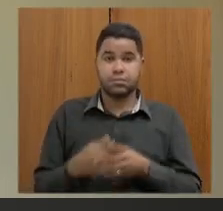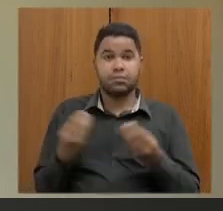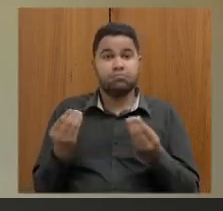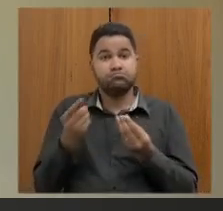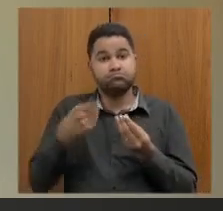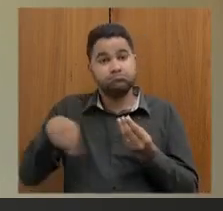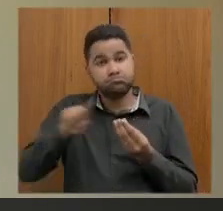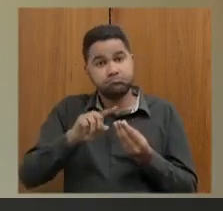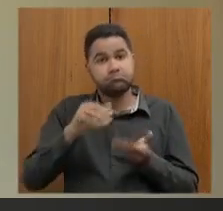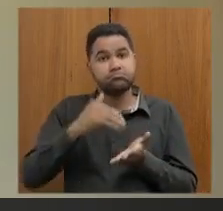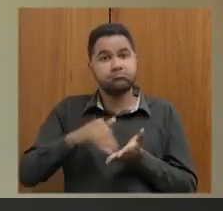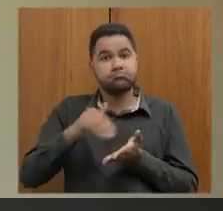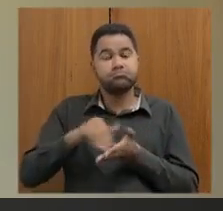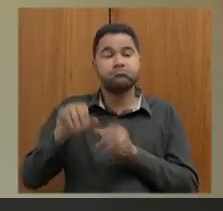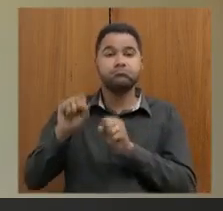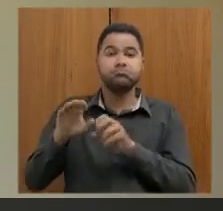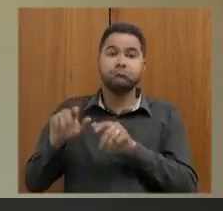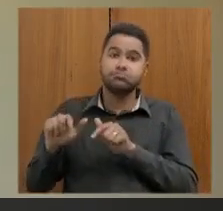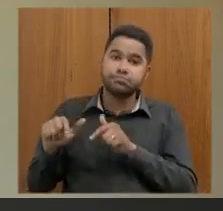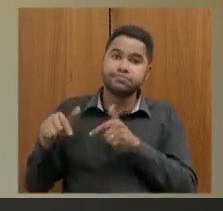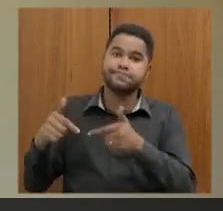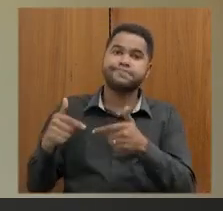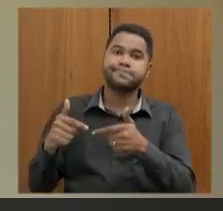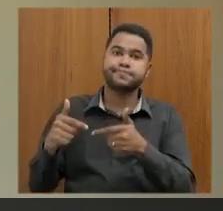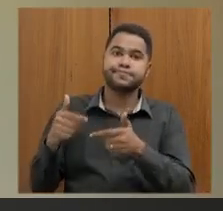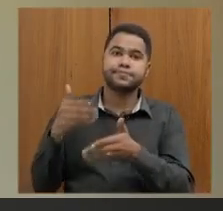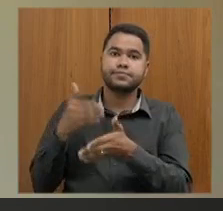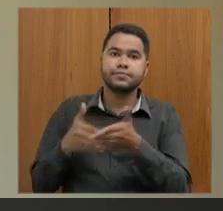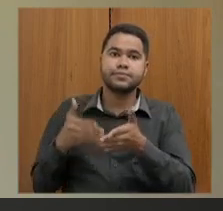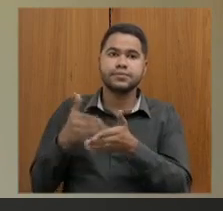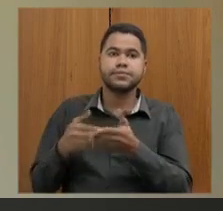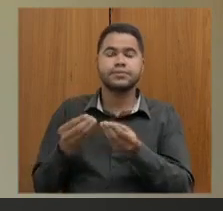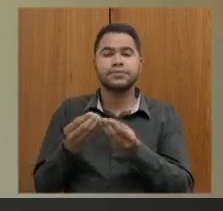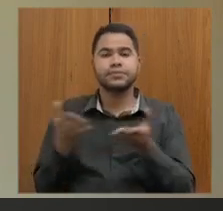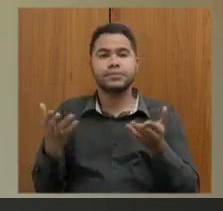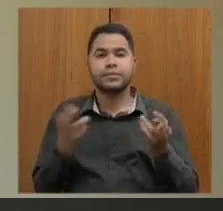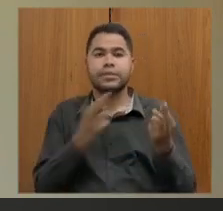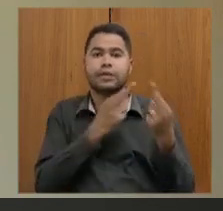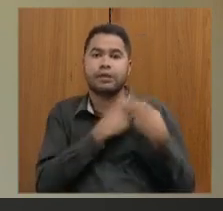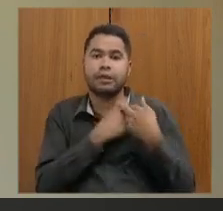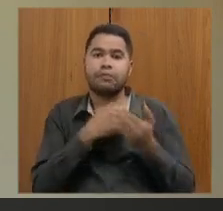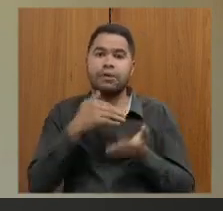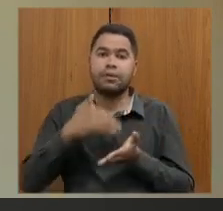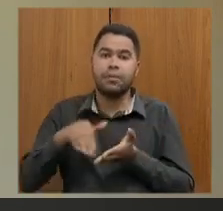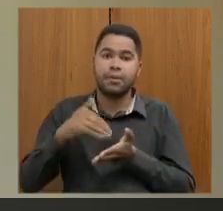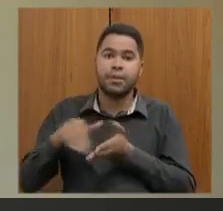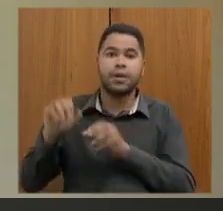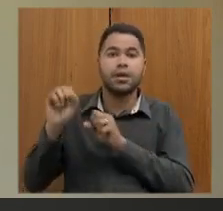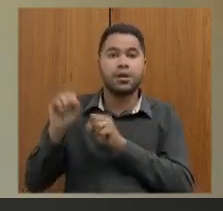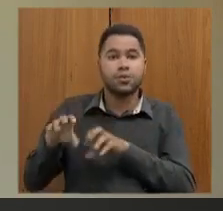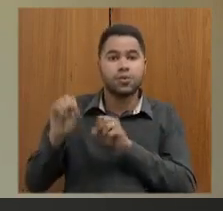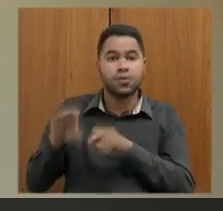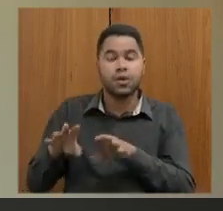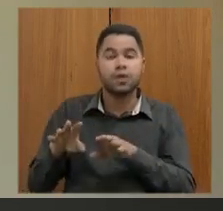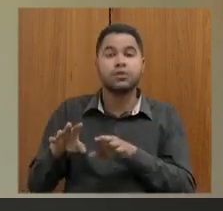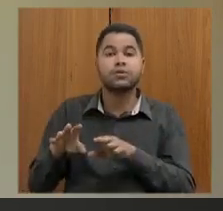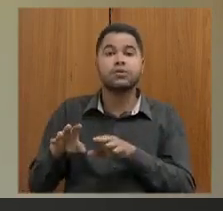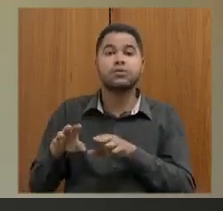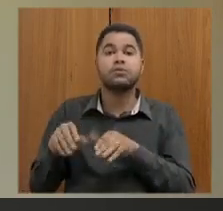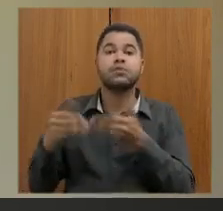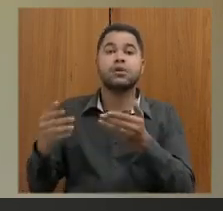Secretaria de Estado de Educação pode atuar para impedir a distribuição de tarefas aos especialistas em educação em